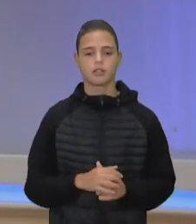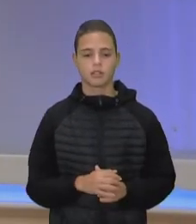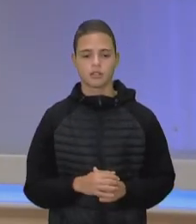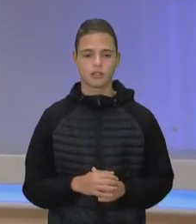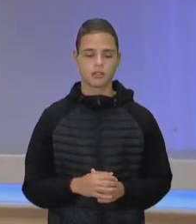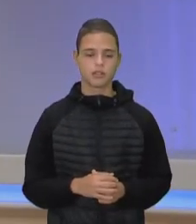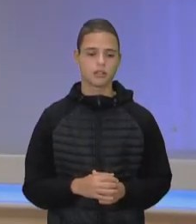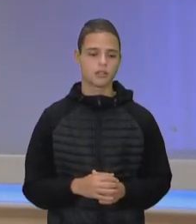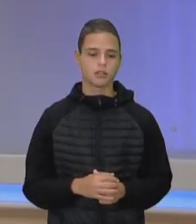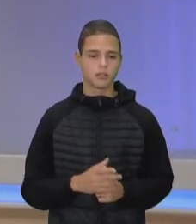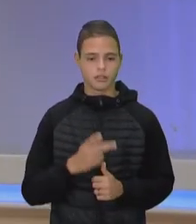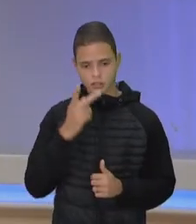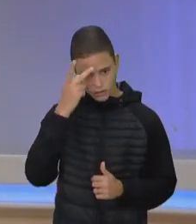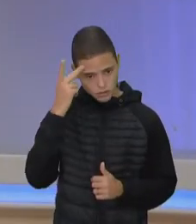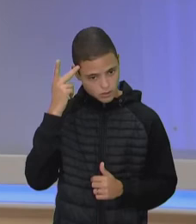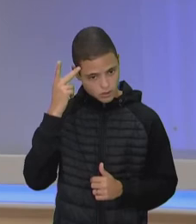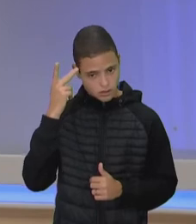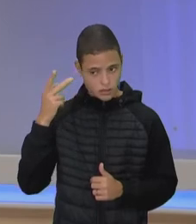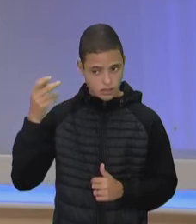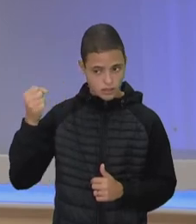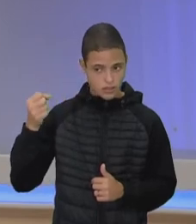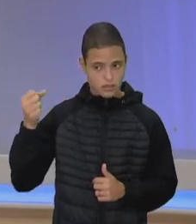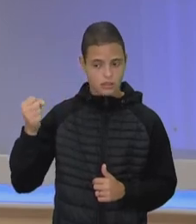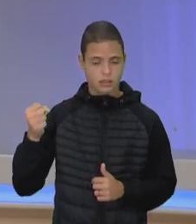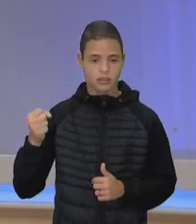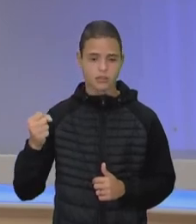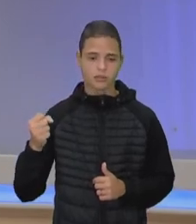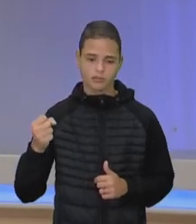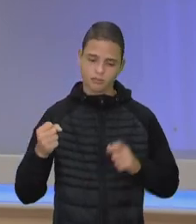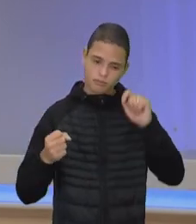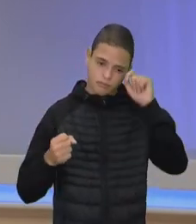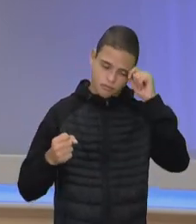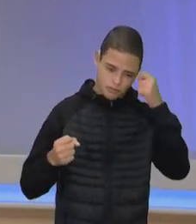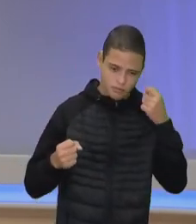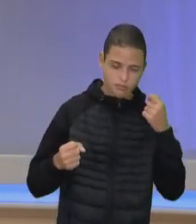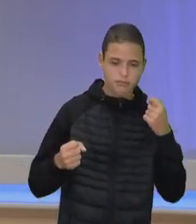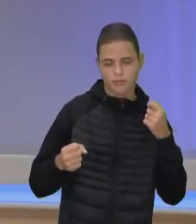entre pessoas de cor de pele branca, preta e parda